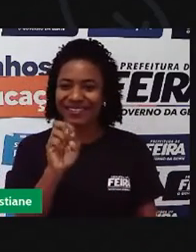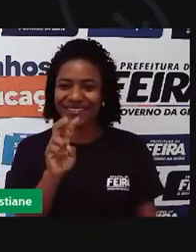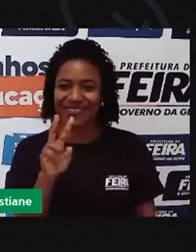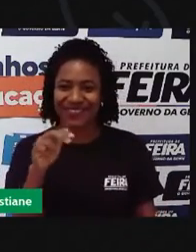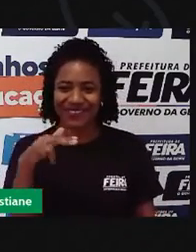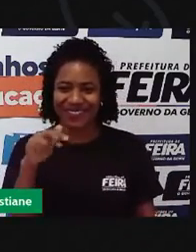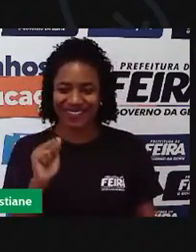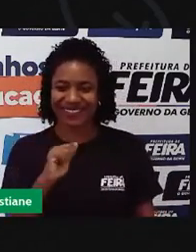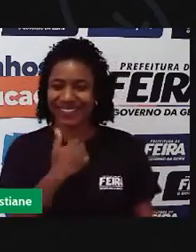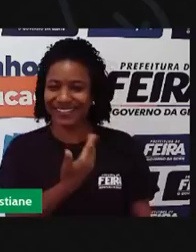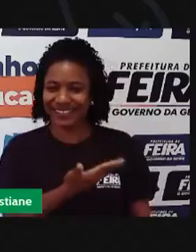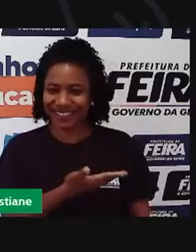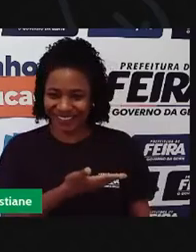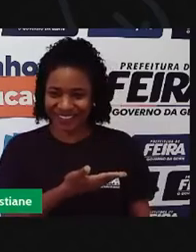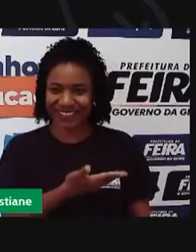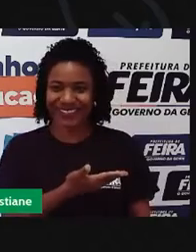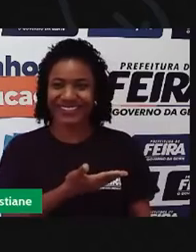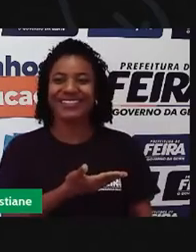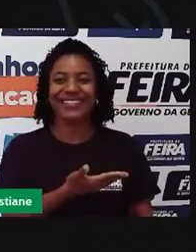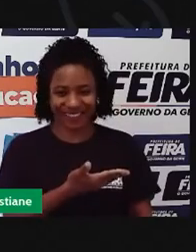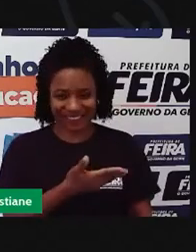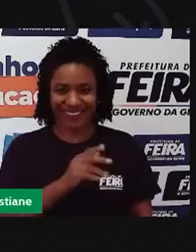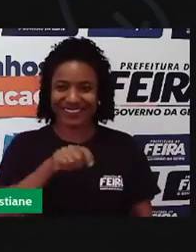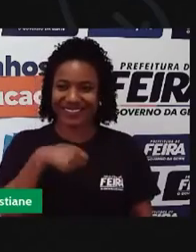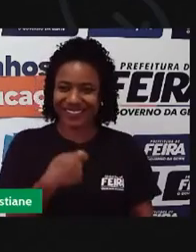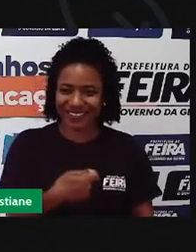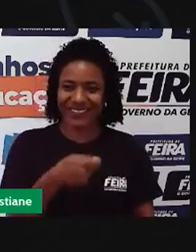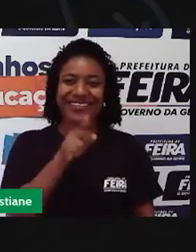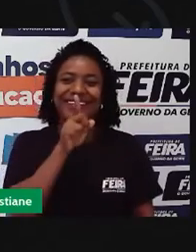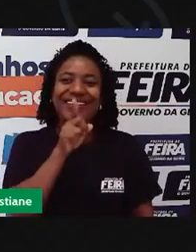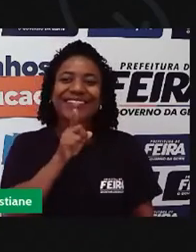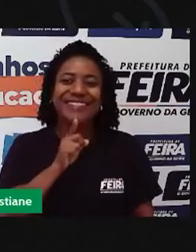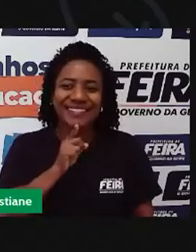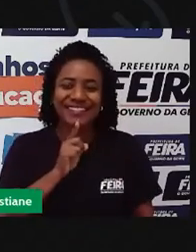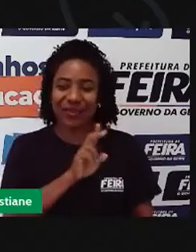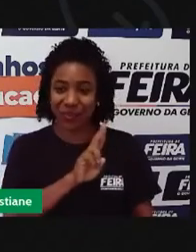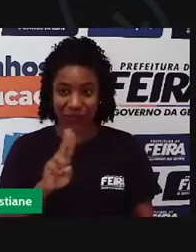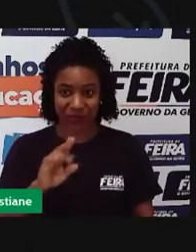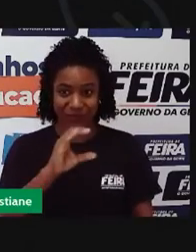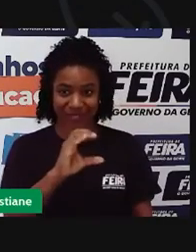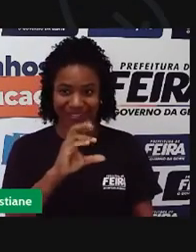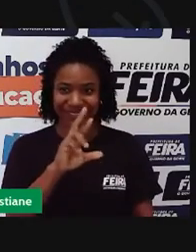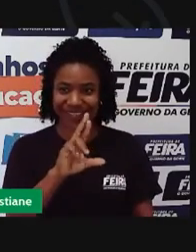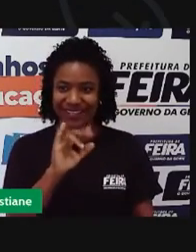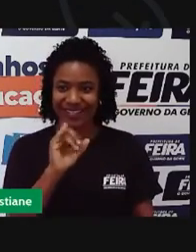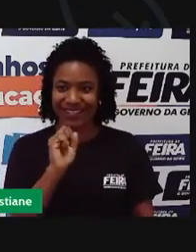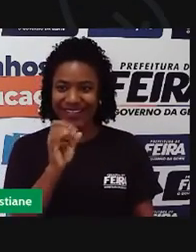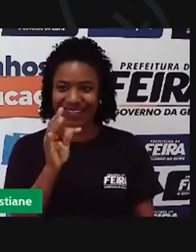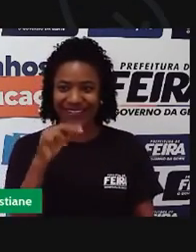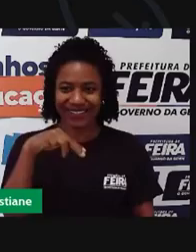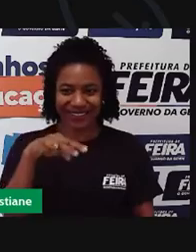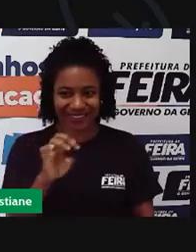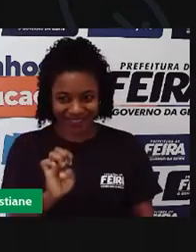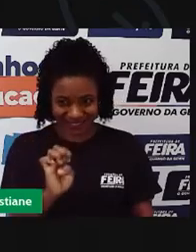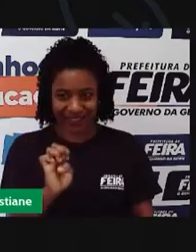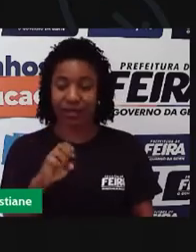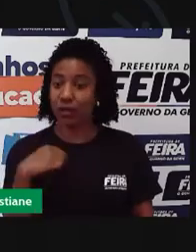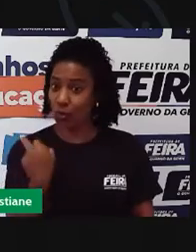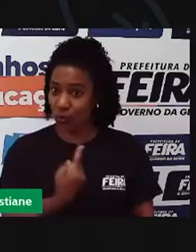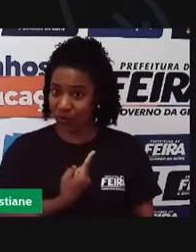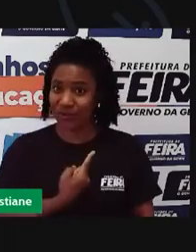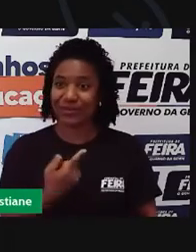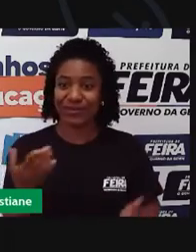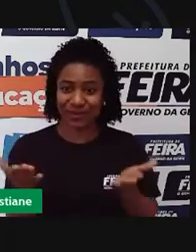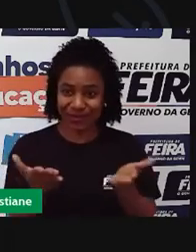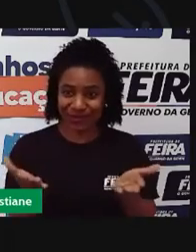nossa colega é Cristinha, Cristiane, que ela gosta de ser chamada de Cris, como eu já falei várias vezes, né? E nós, né, vamos